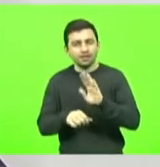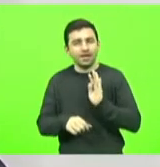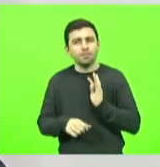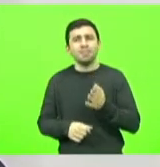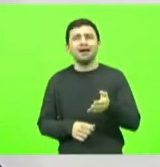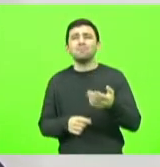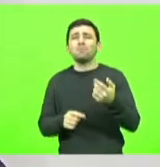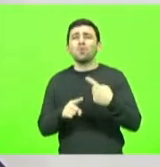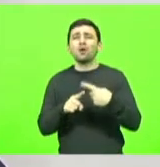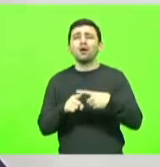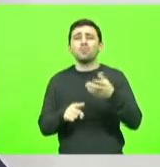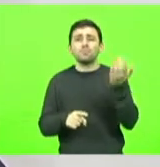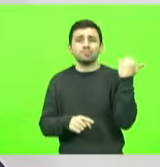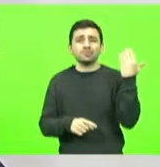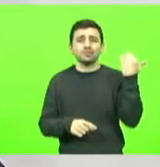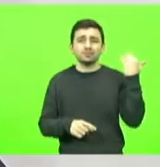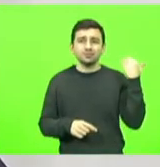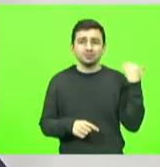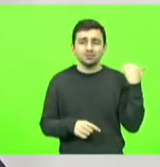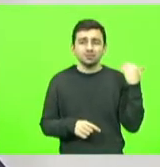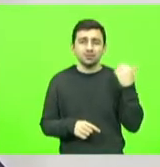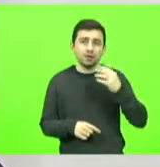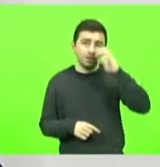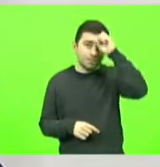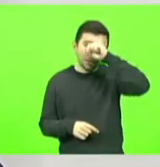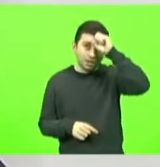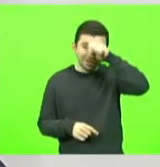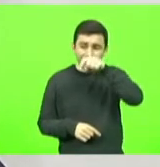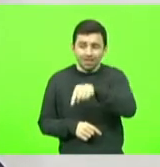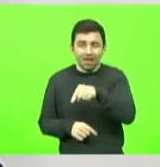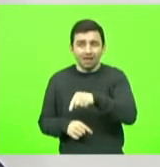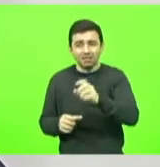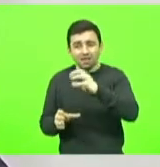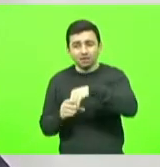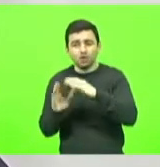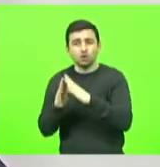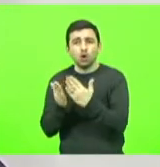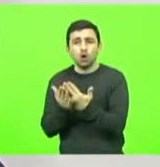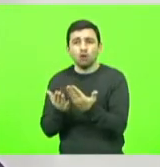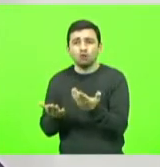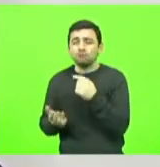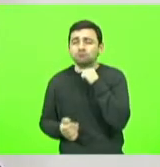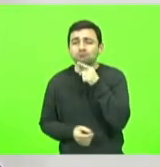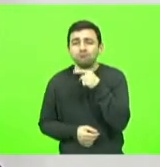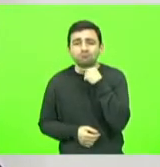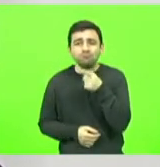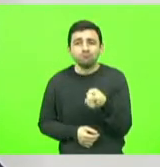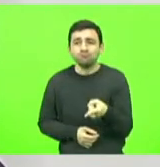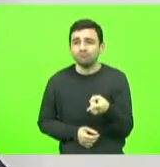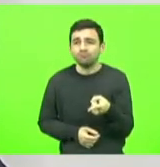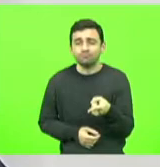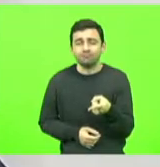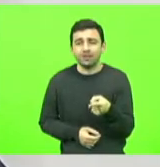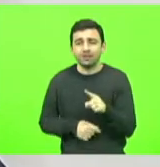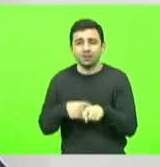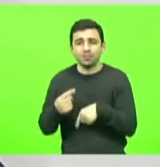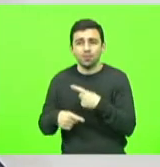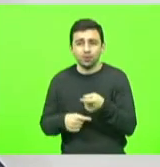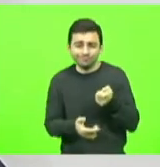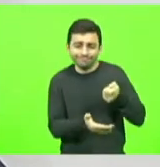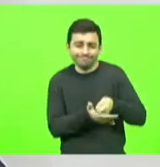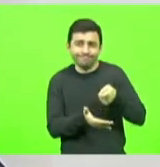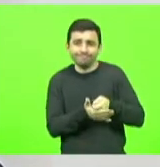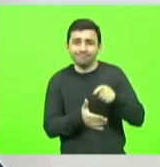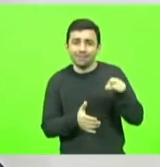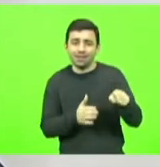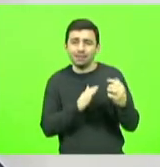o que se aprendia não era suficiente para enfrentar uma escola com uma exigência maior de